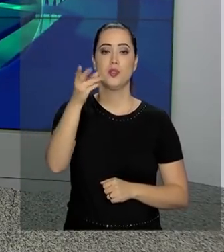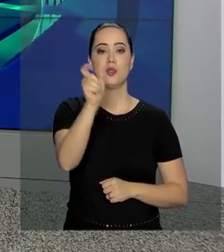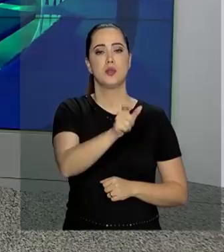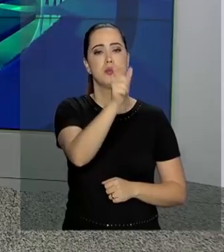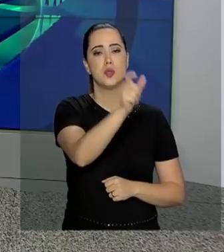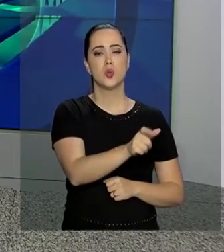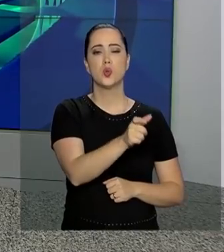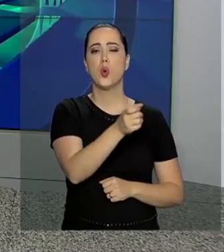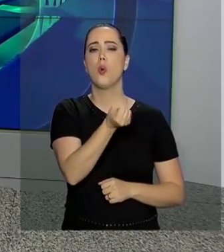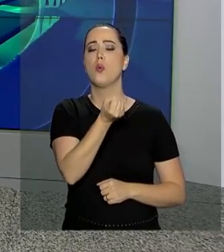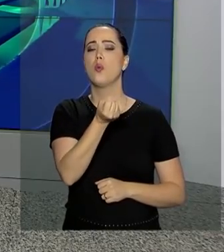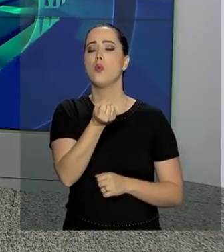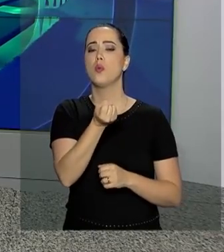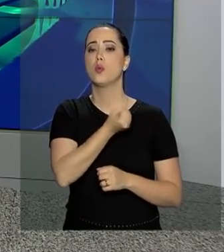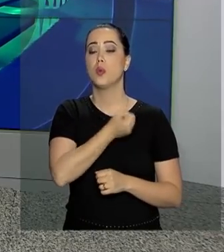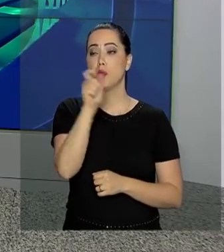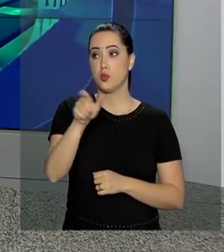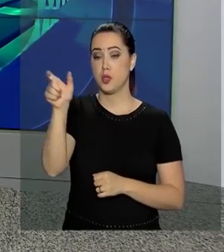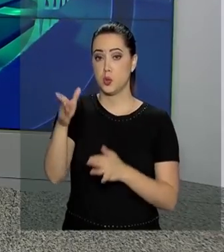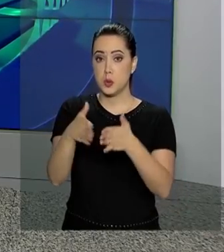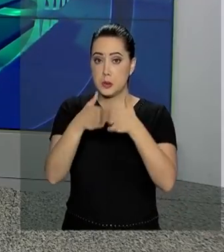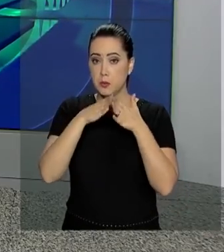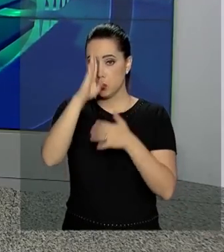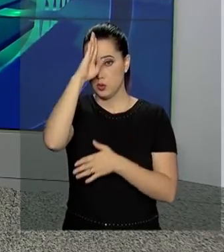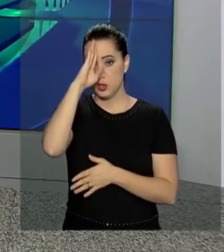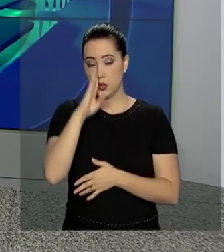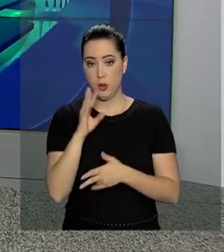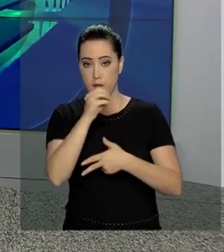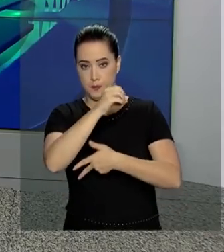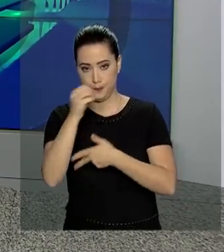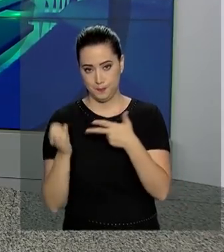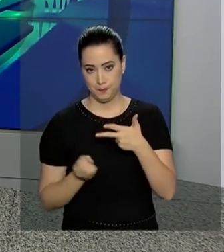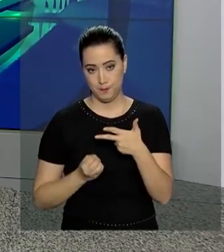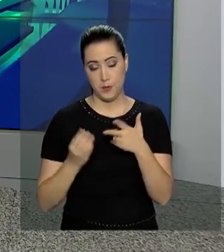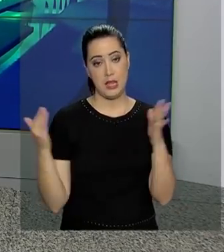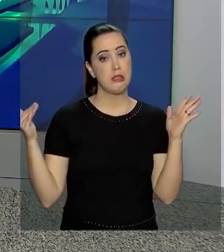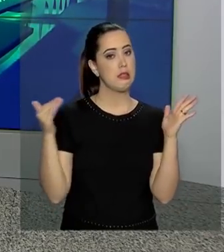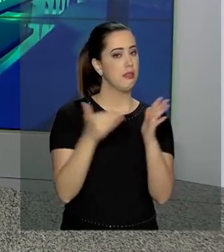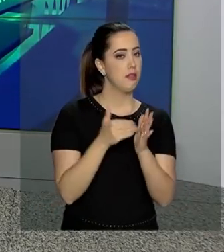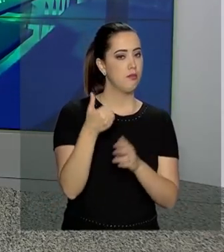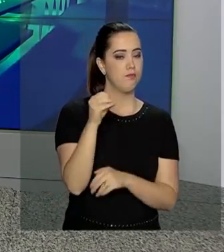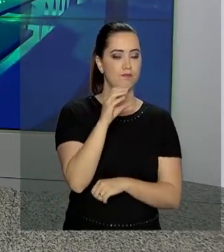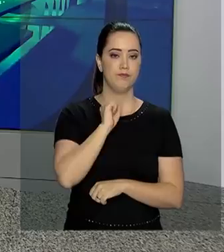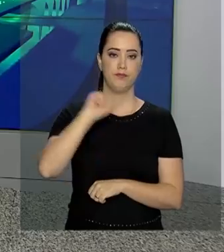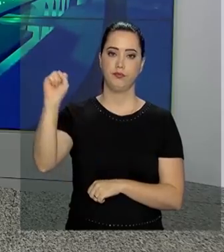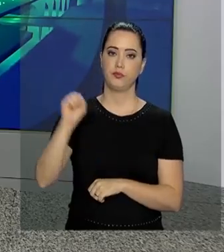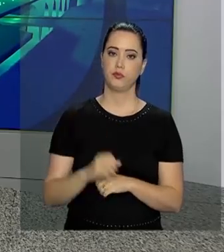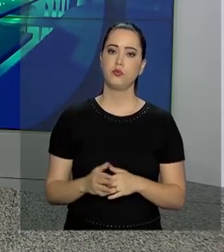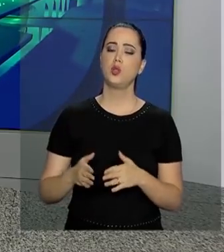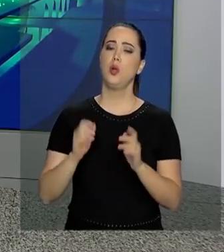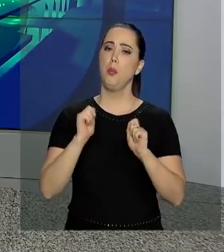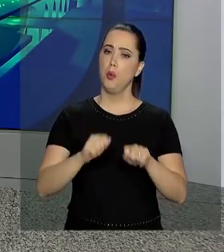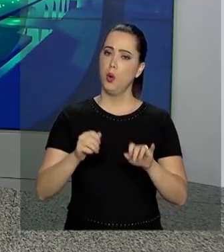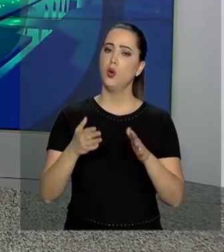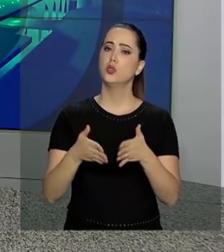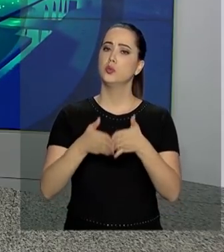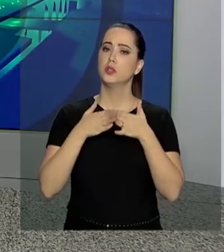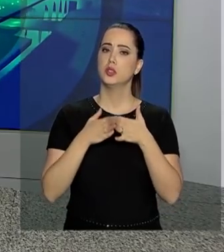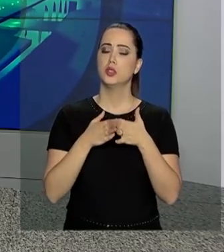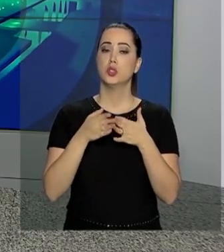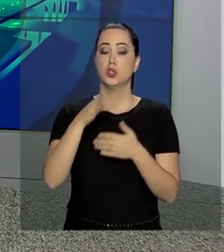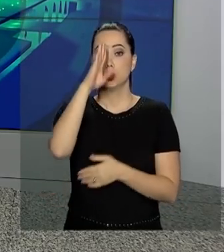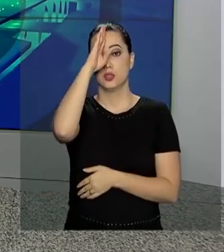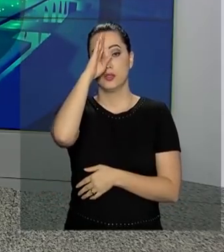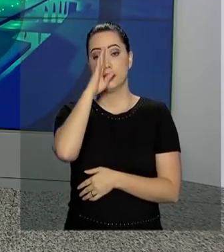número de pedidos de isenção da taxa de inscrição do Enem. O prazo vai até 10 de abril. Pode pedir o não